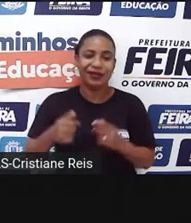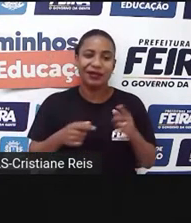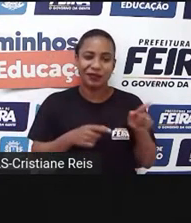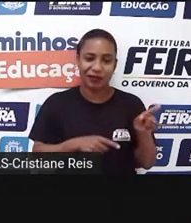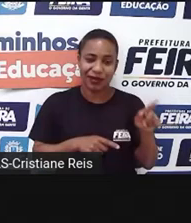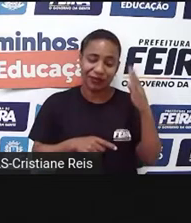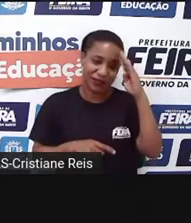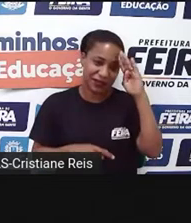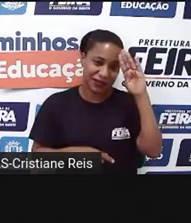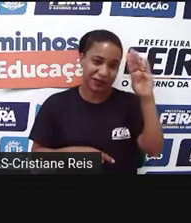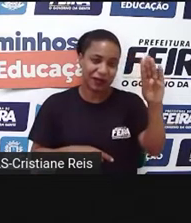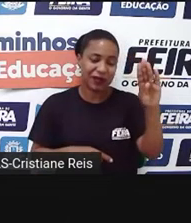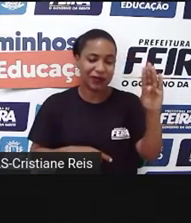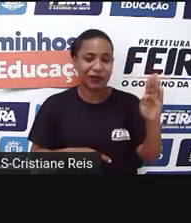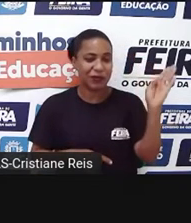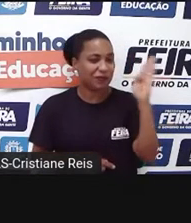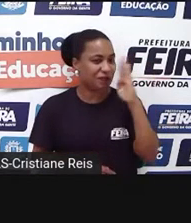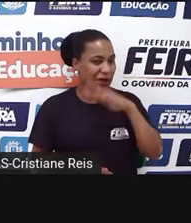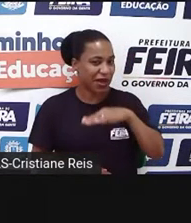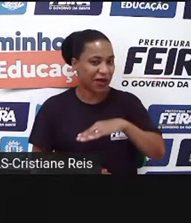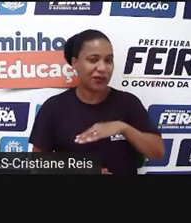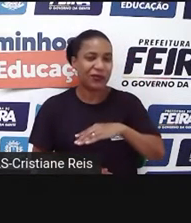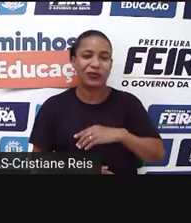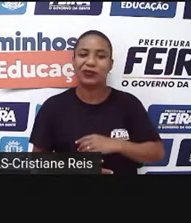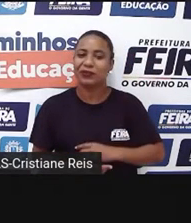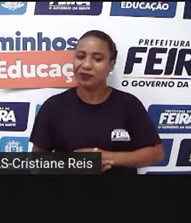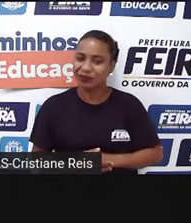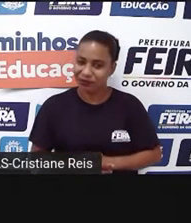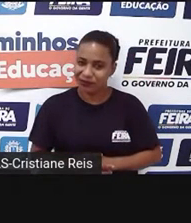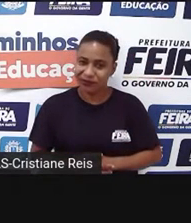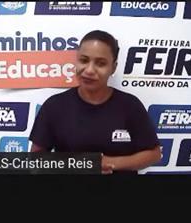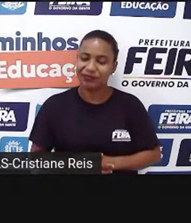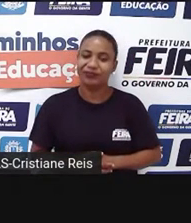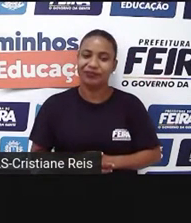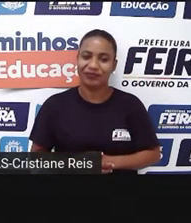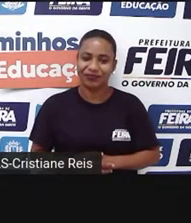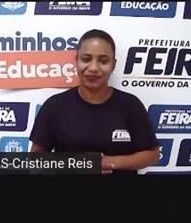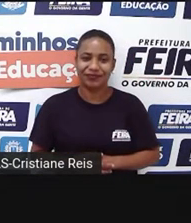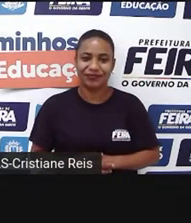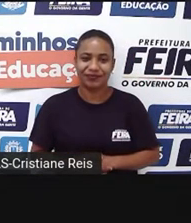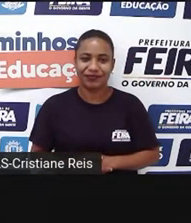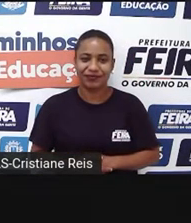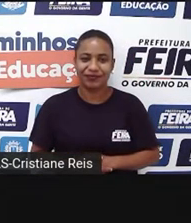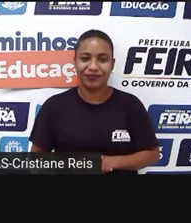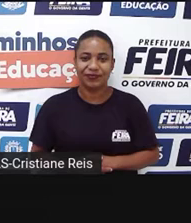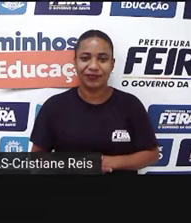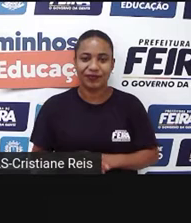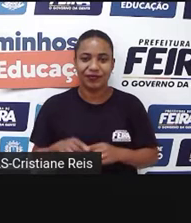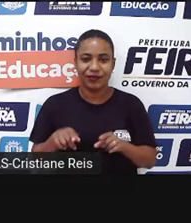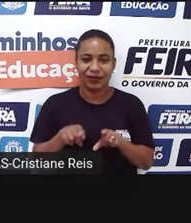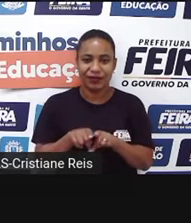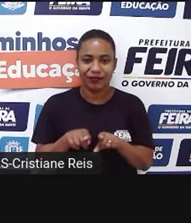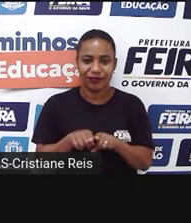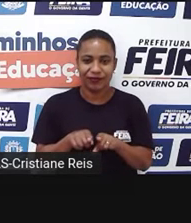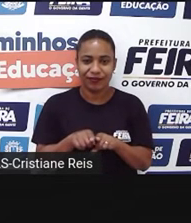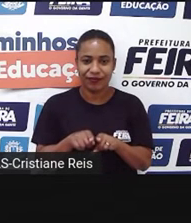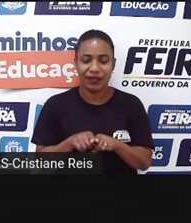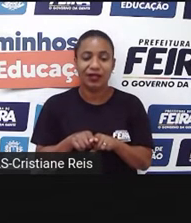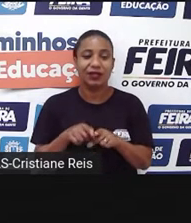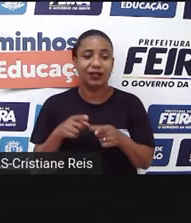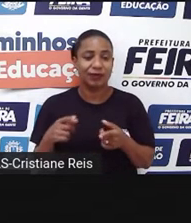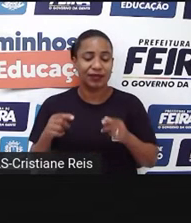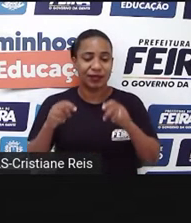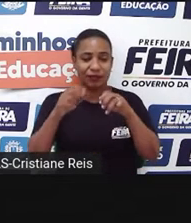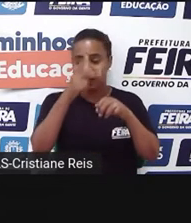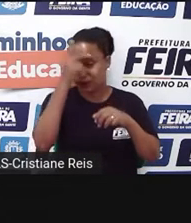aquele principal que é o vilão, ou o personagem do mal. Existem também a plateia,